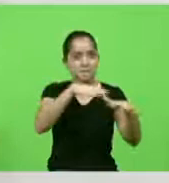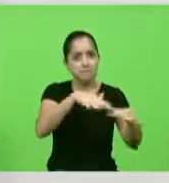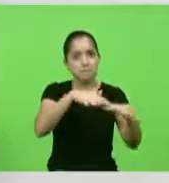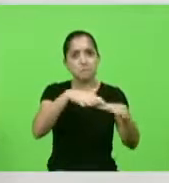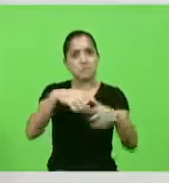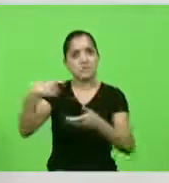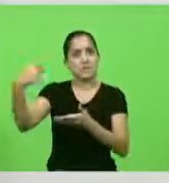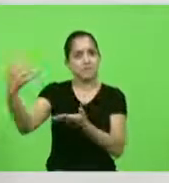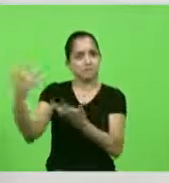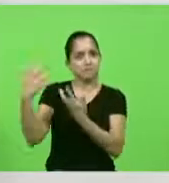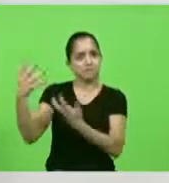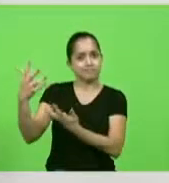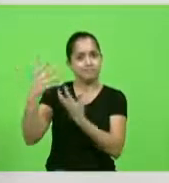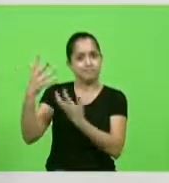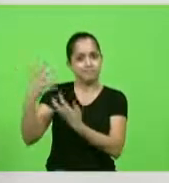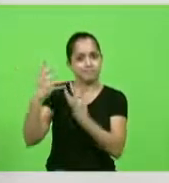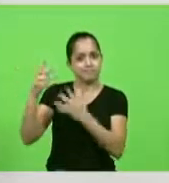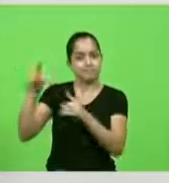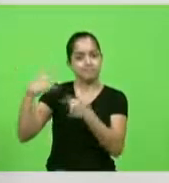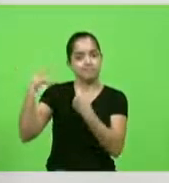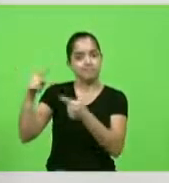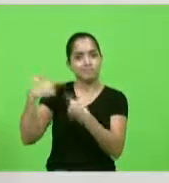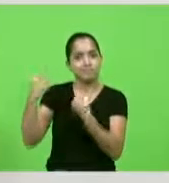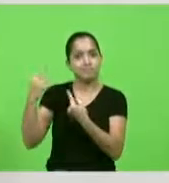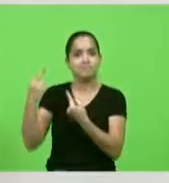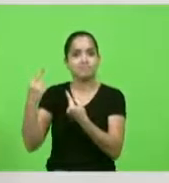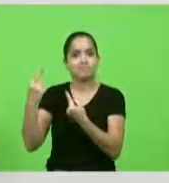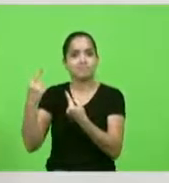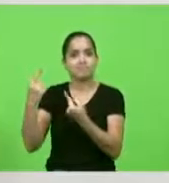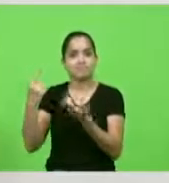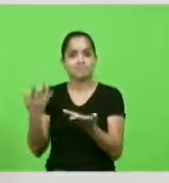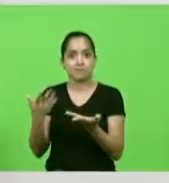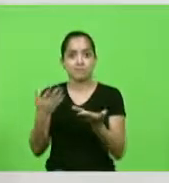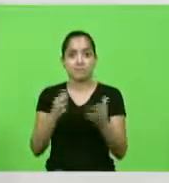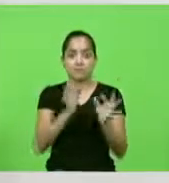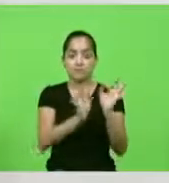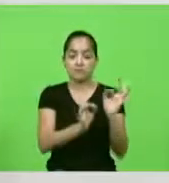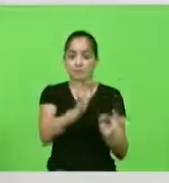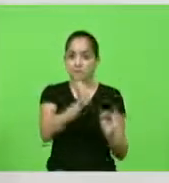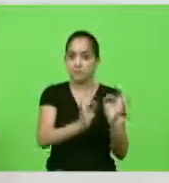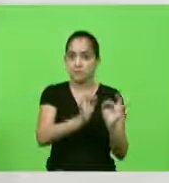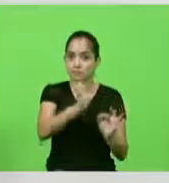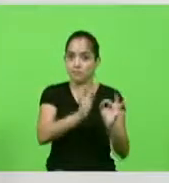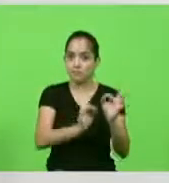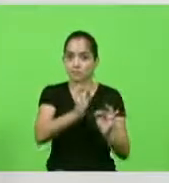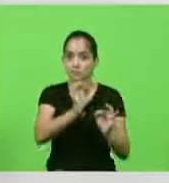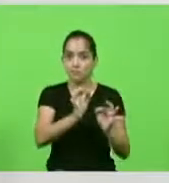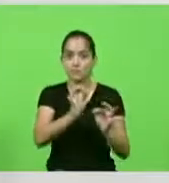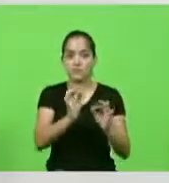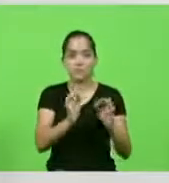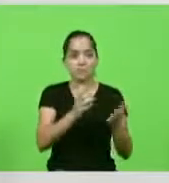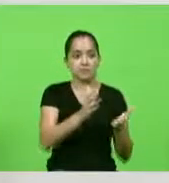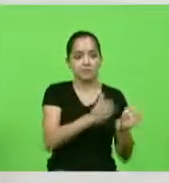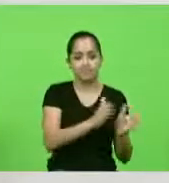intimidar e tolher nosso papel enquanto juízes imparciais